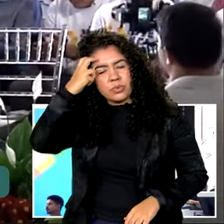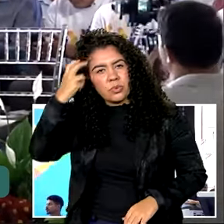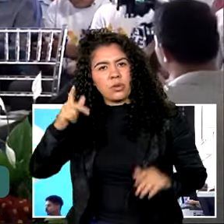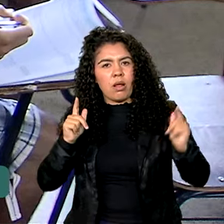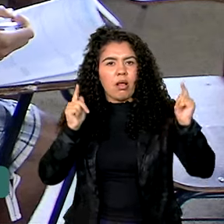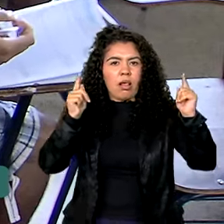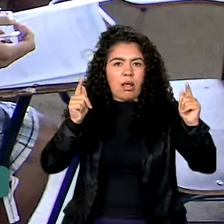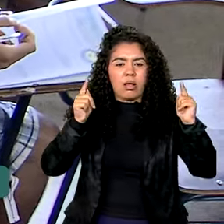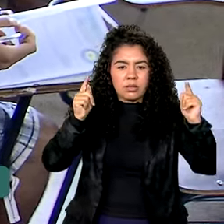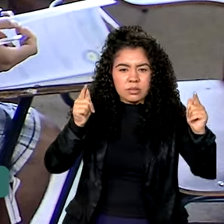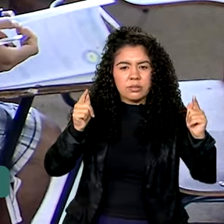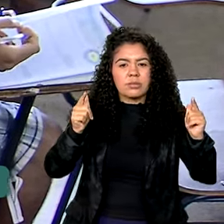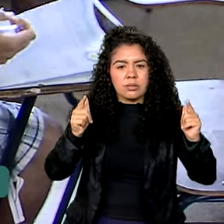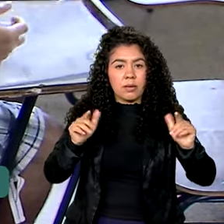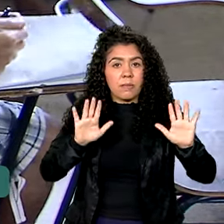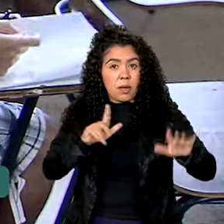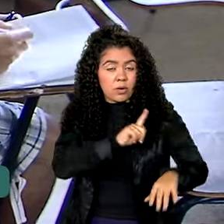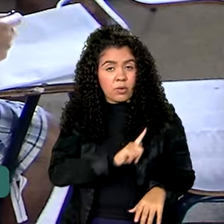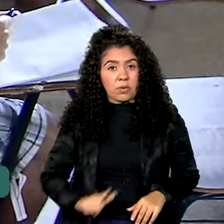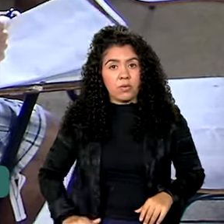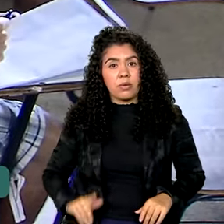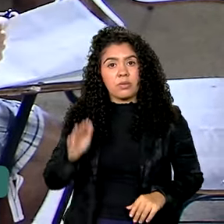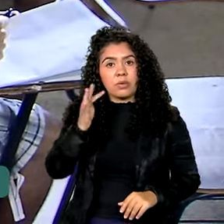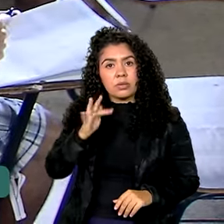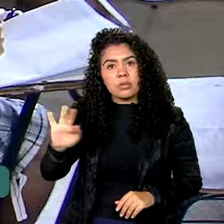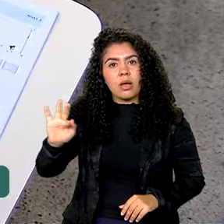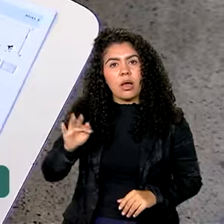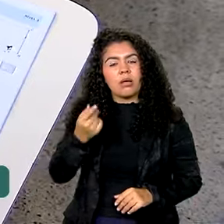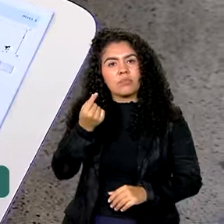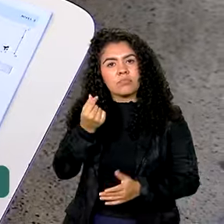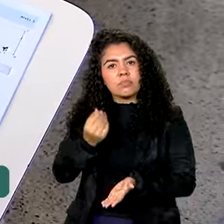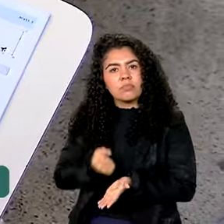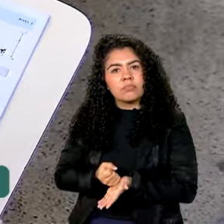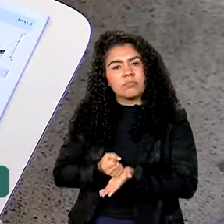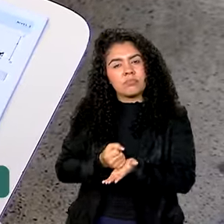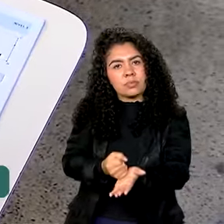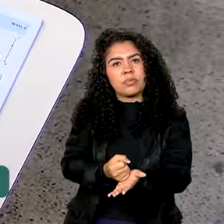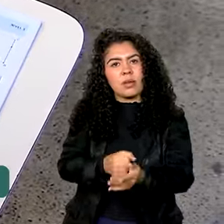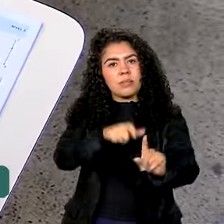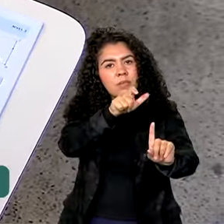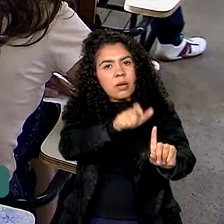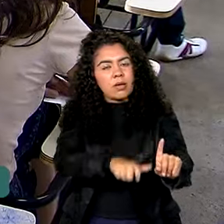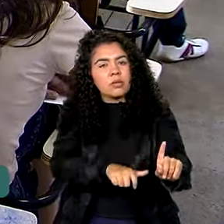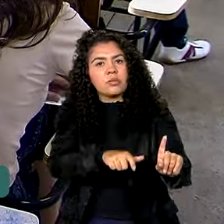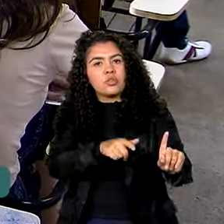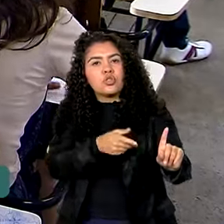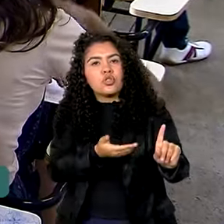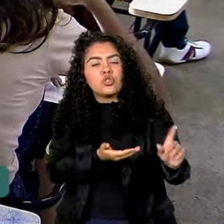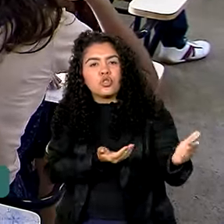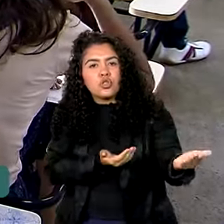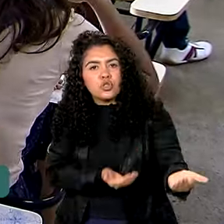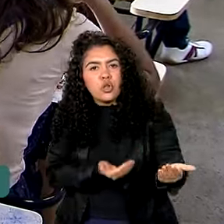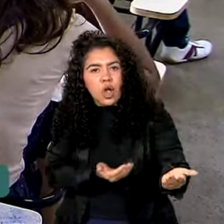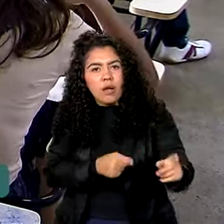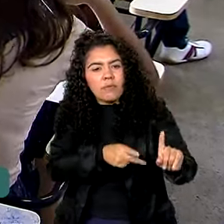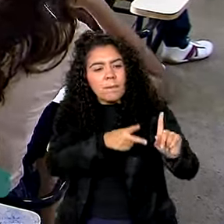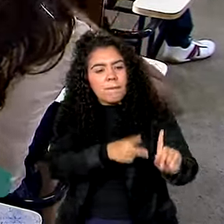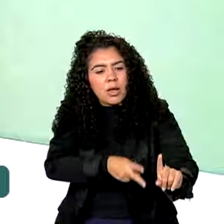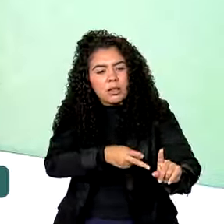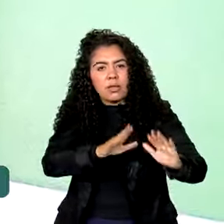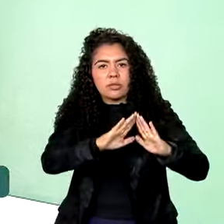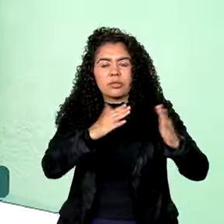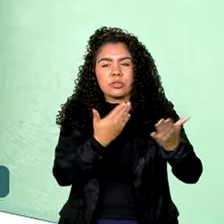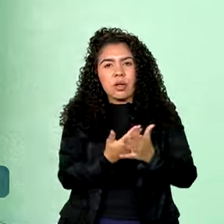para o lazer. O governo federal usa o incentivo financeiro para manter os jovens de baixa renda nas escolas, para não